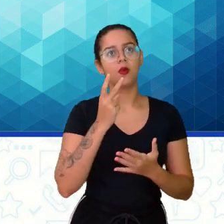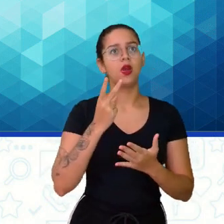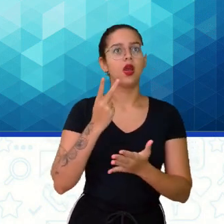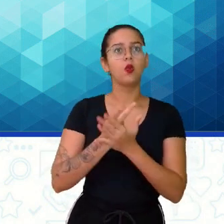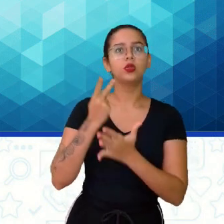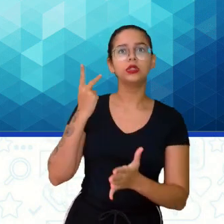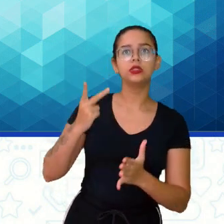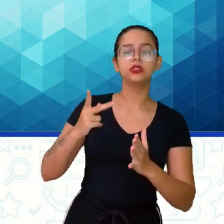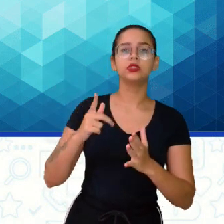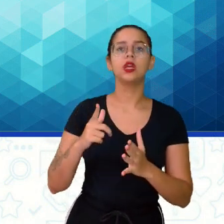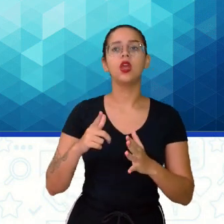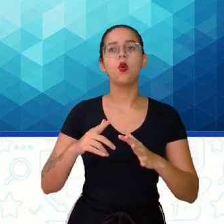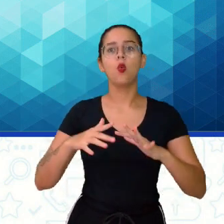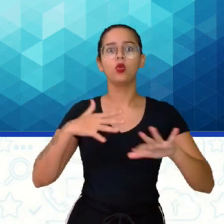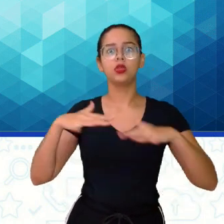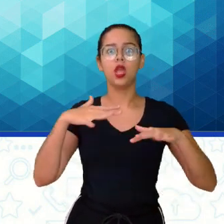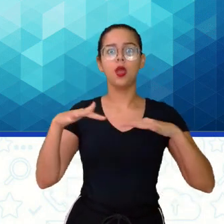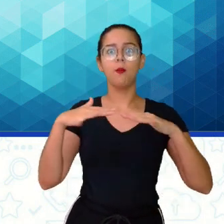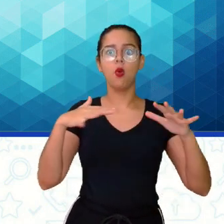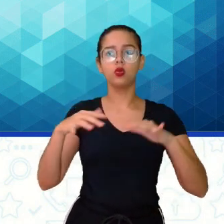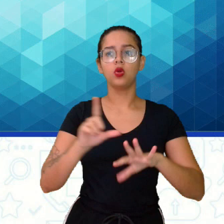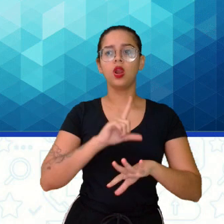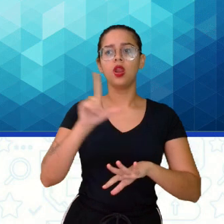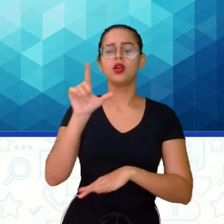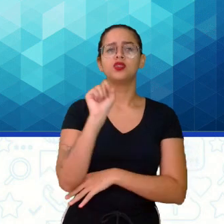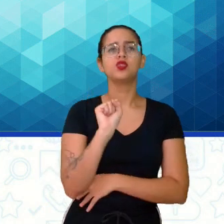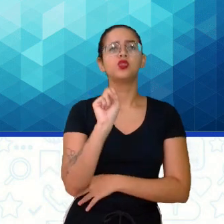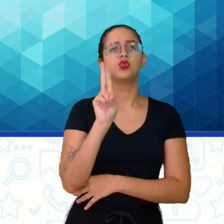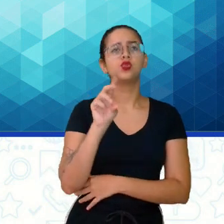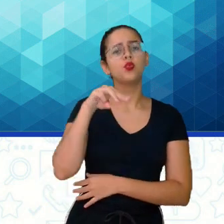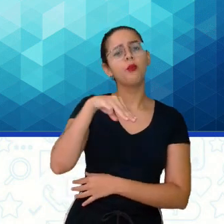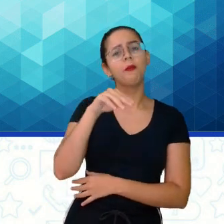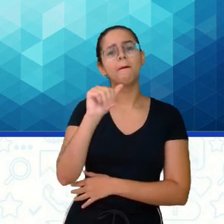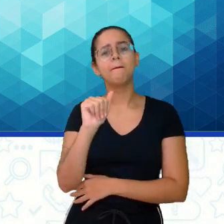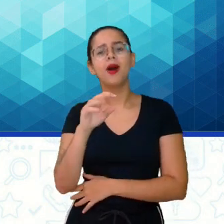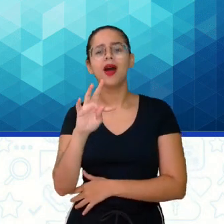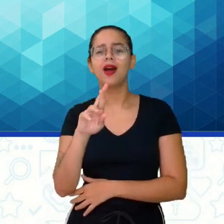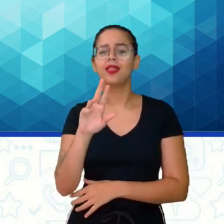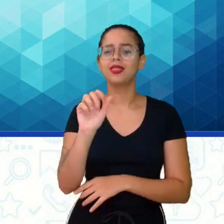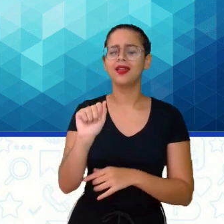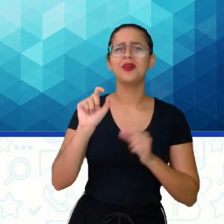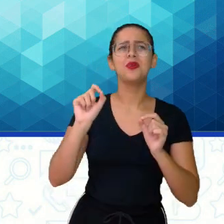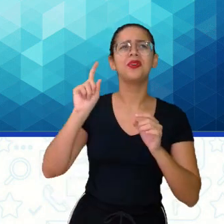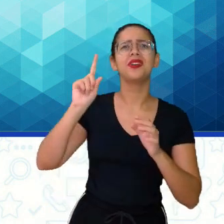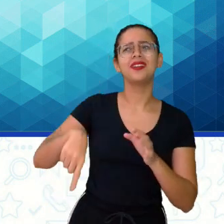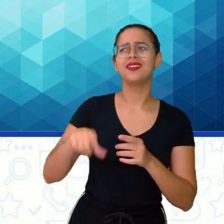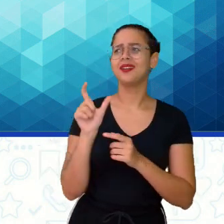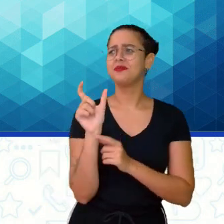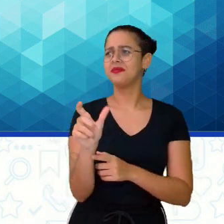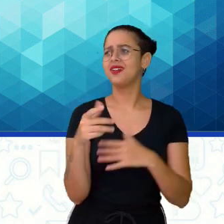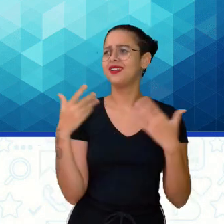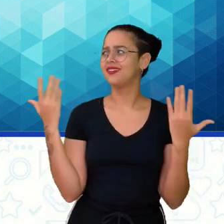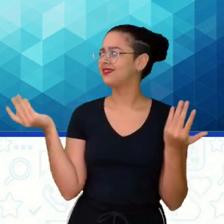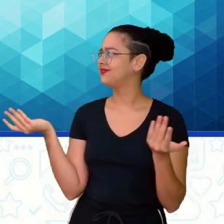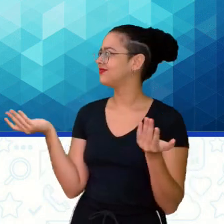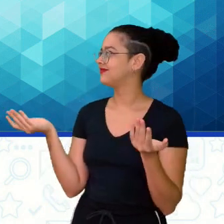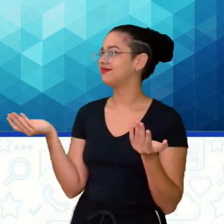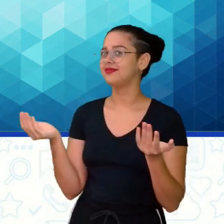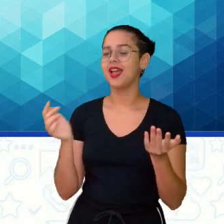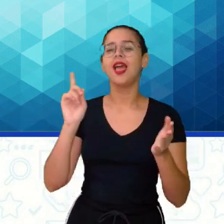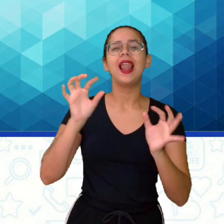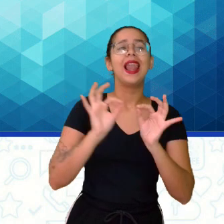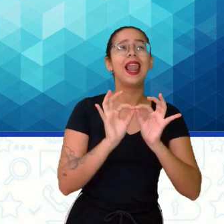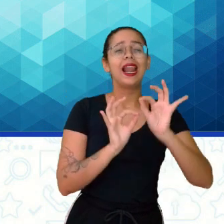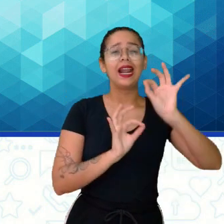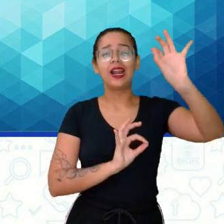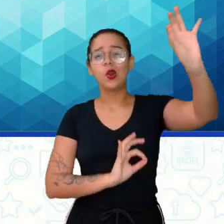terremoto lá em Sumatra. Onde danado é Sumatra. Sumatra vai ser lá na